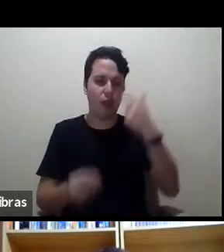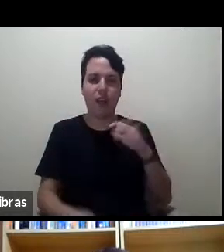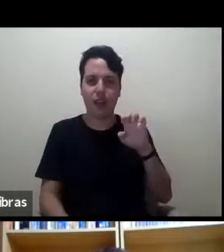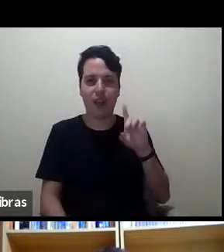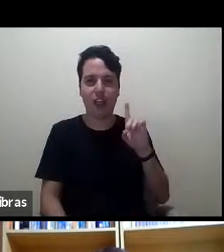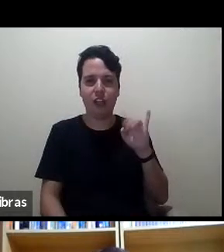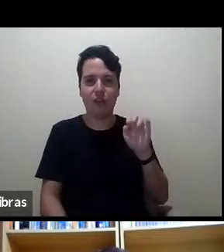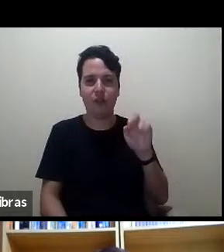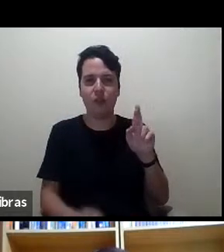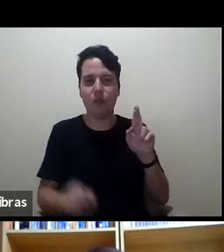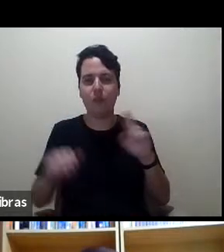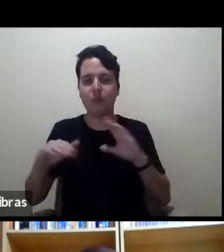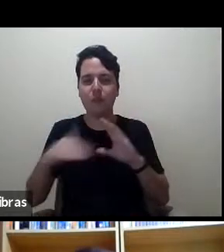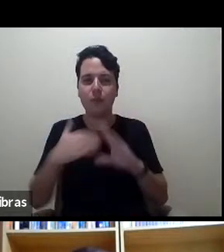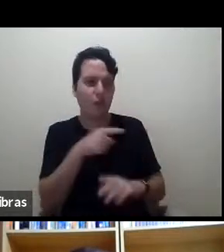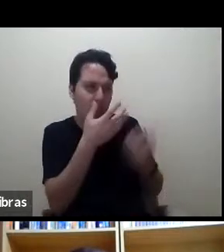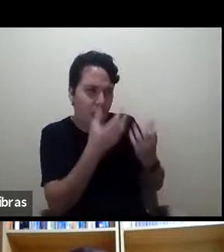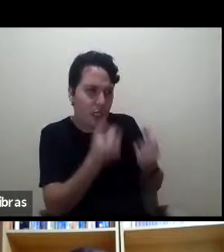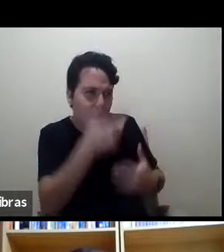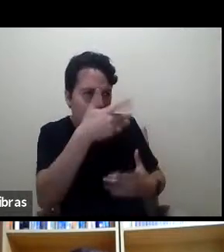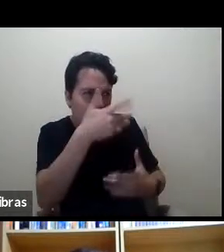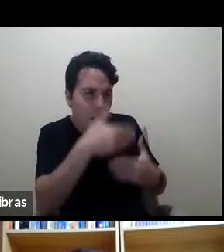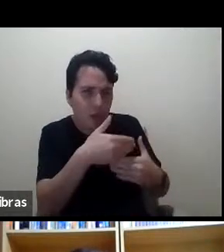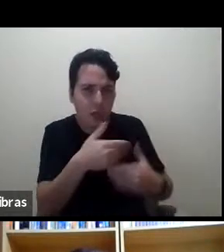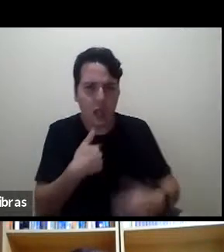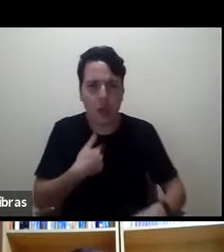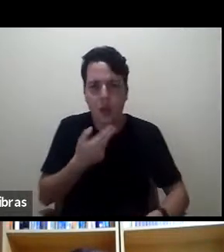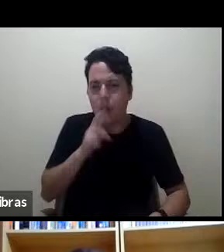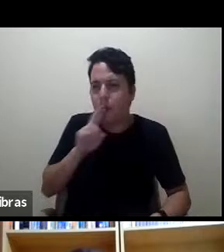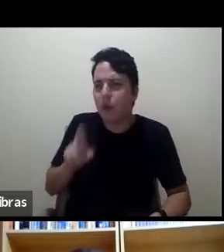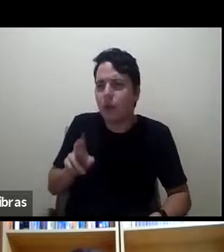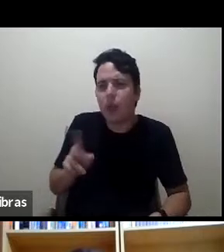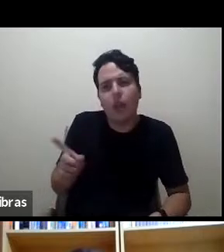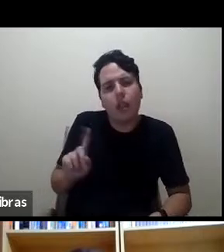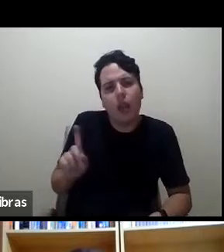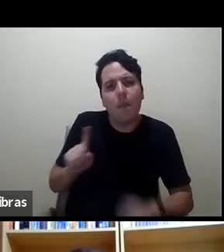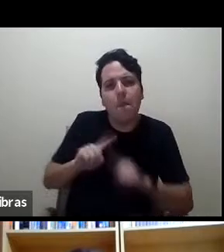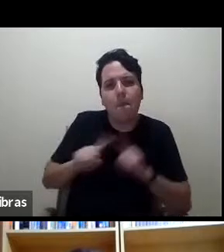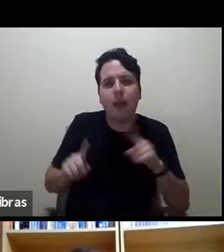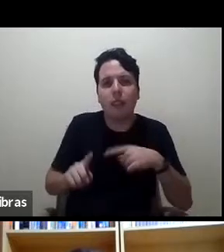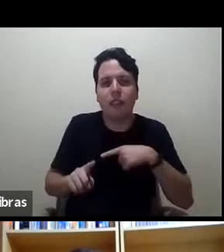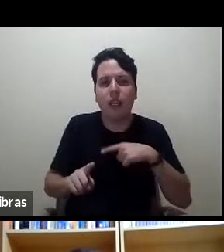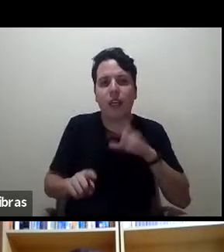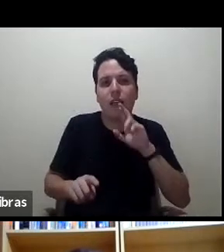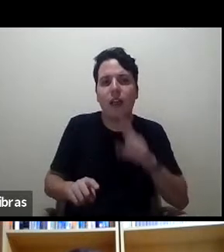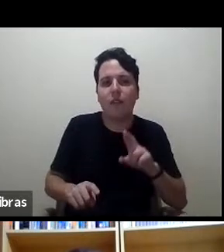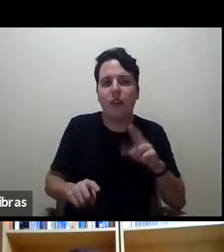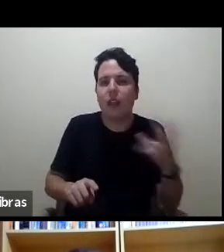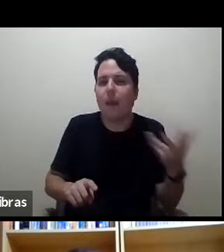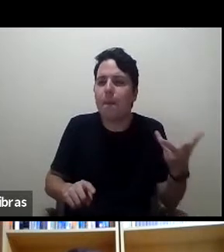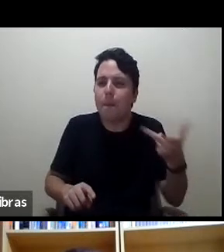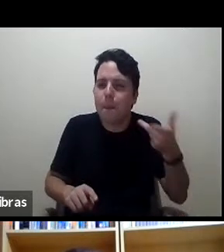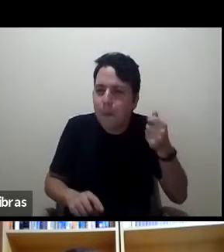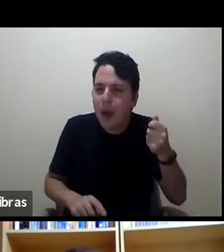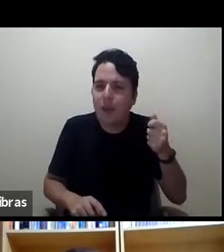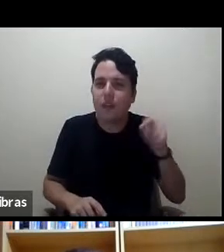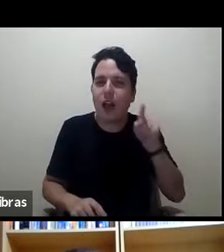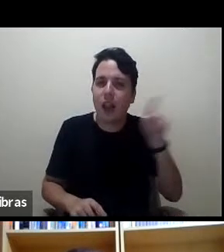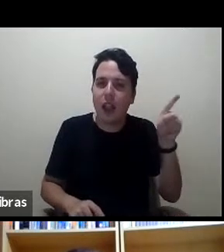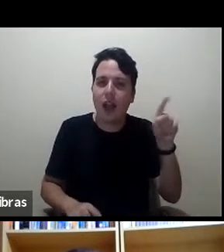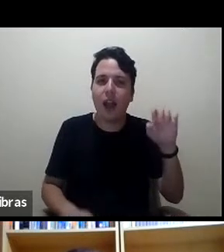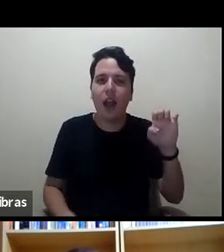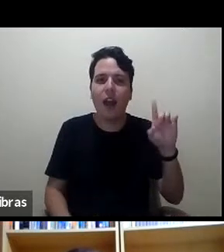vocês aceitam resenhas eu digo não mas tem uma revista genial que aceita que é a Education